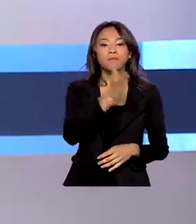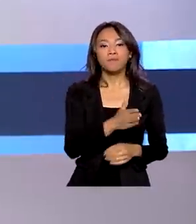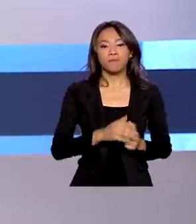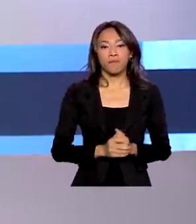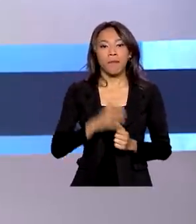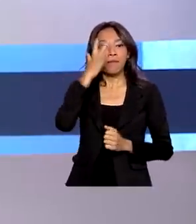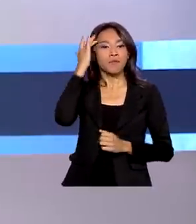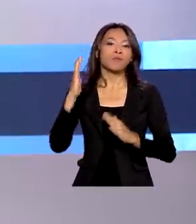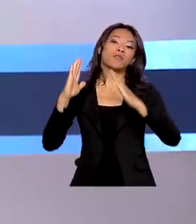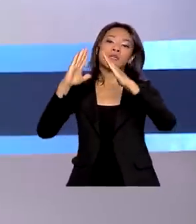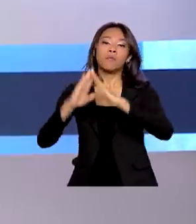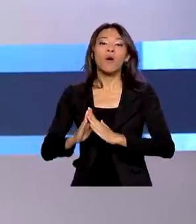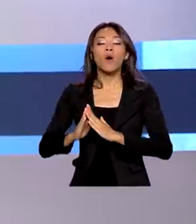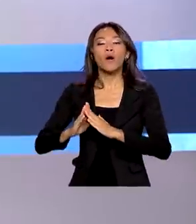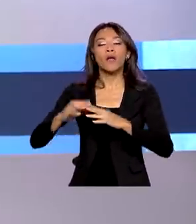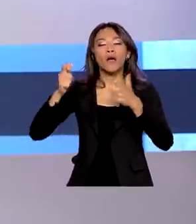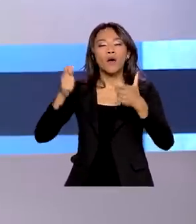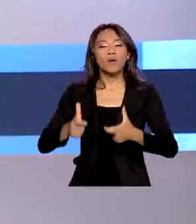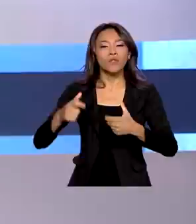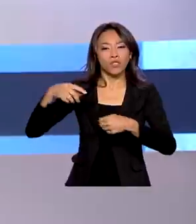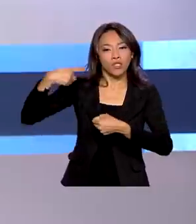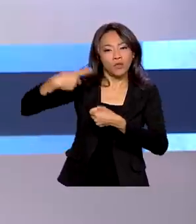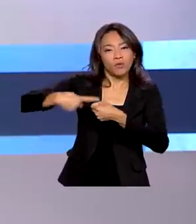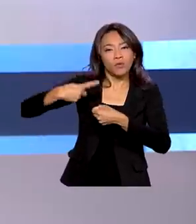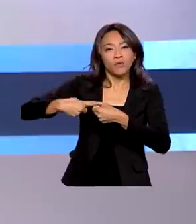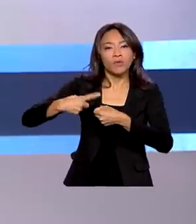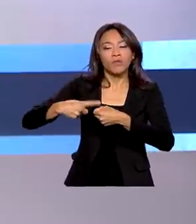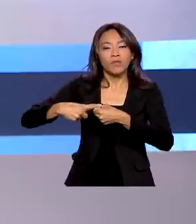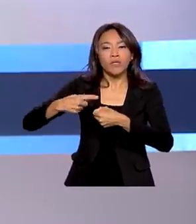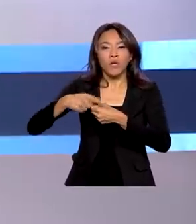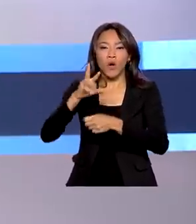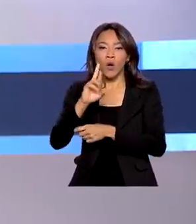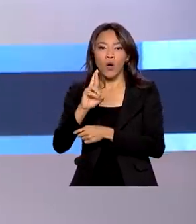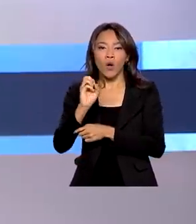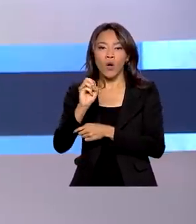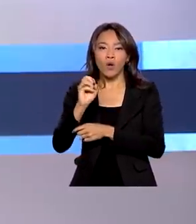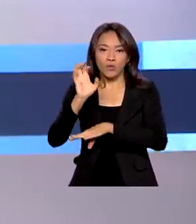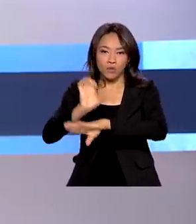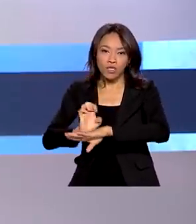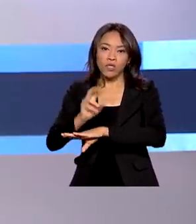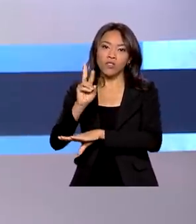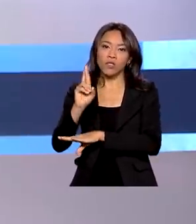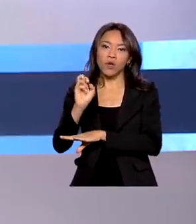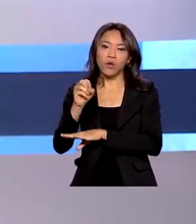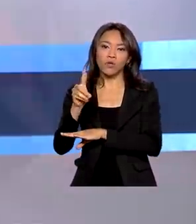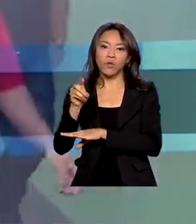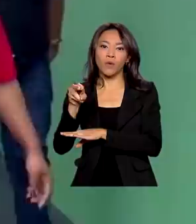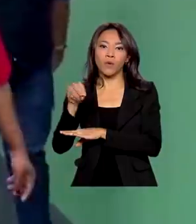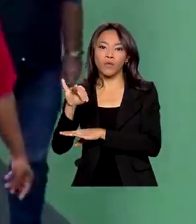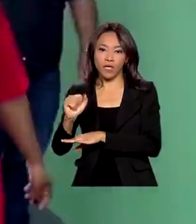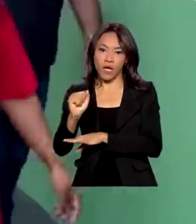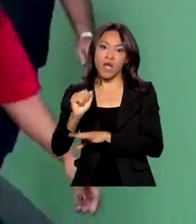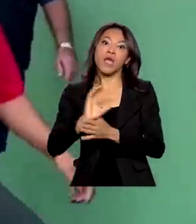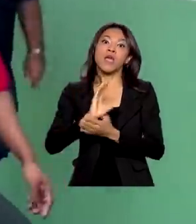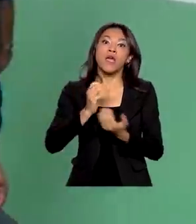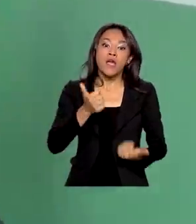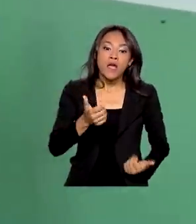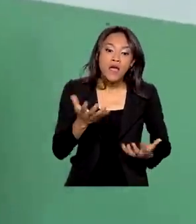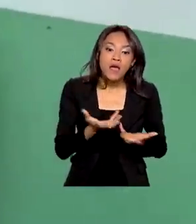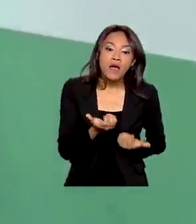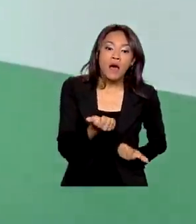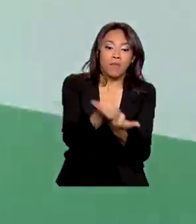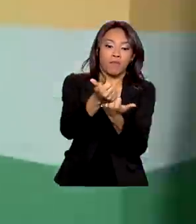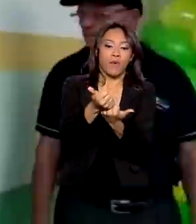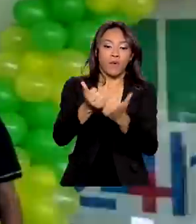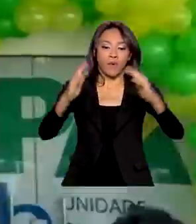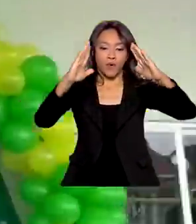Jiparaná, município do interior de Rondônia, receberam um reforço no Sistema Único de Saúde. O ministro Marcelo Queiroga inaugurou a